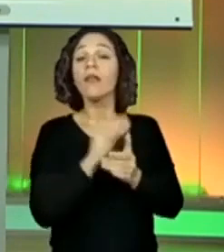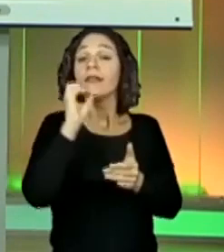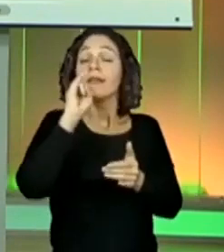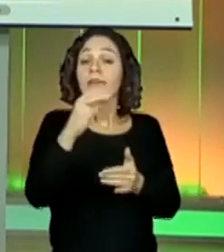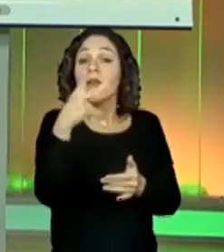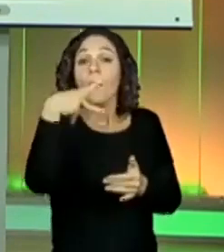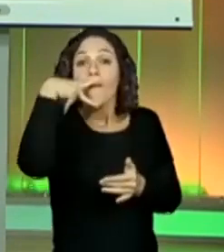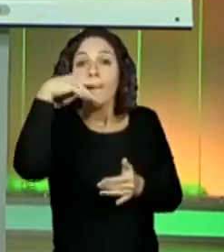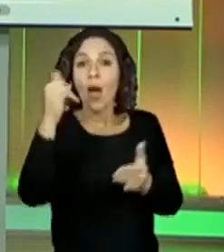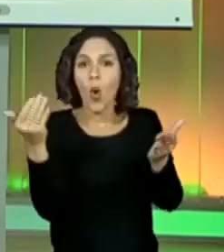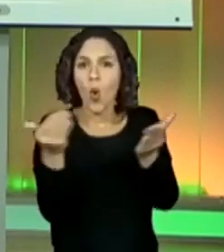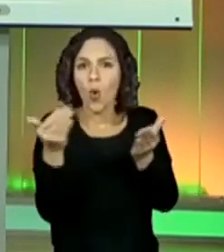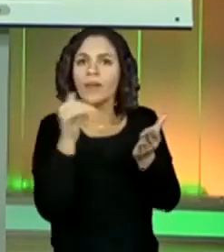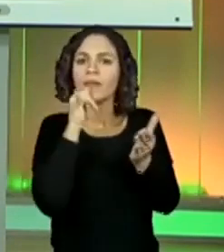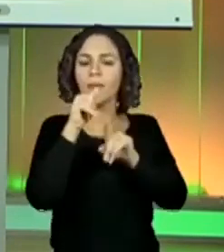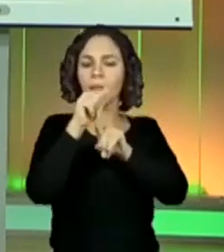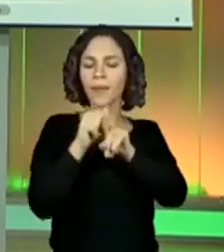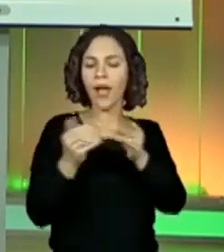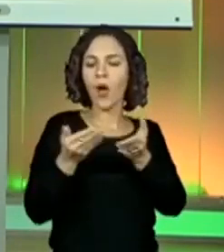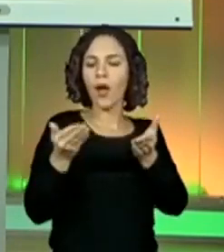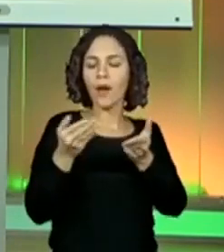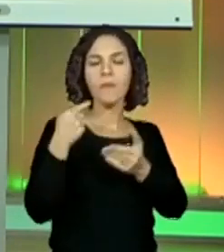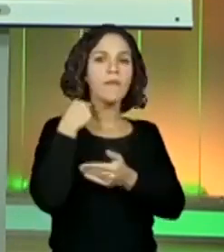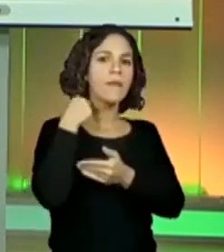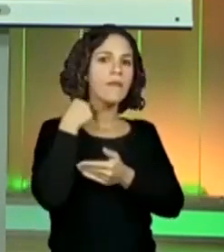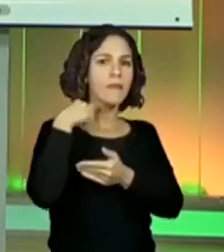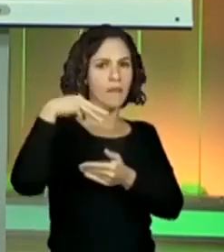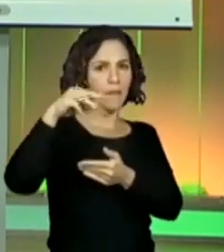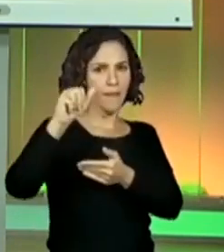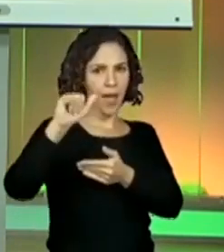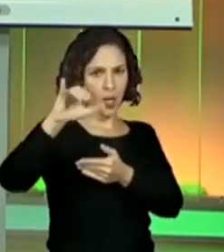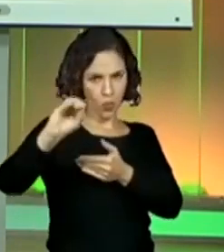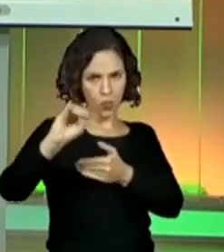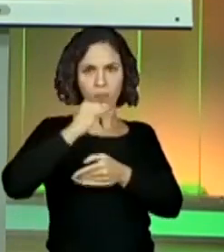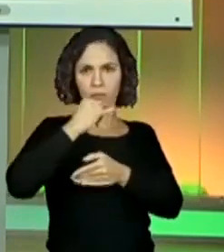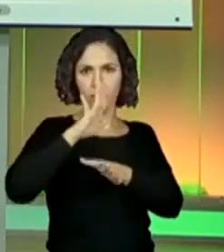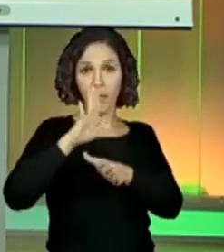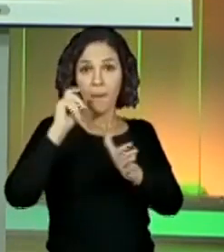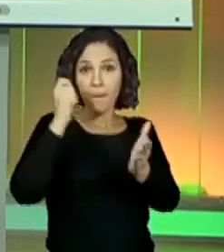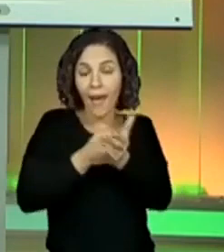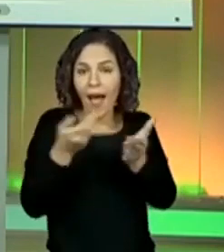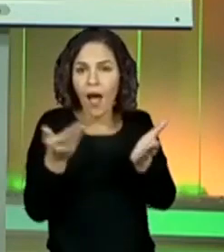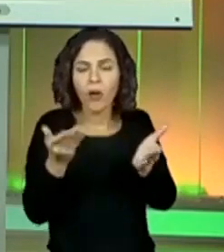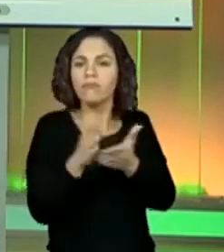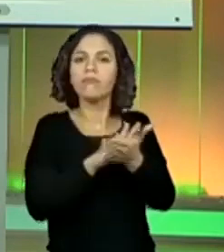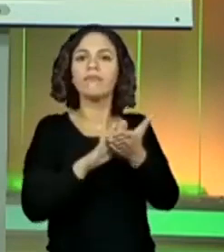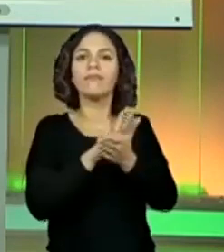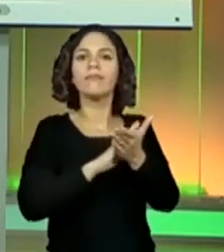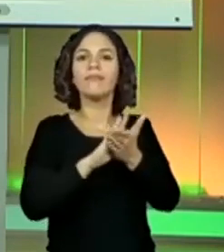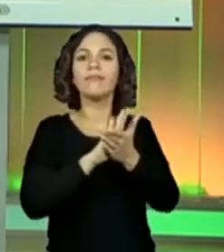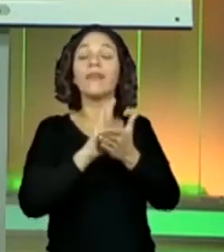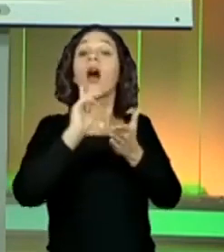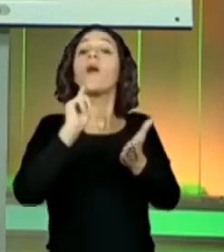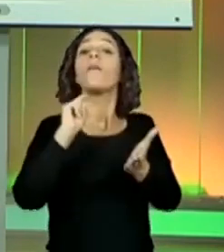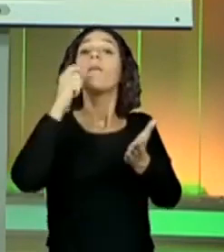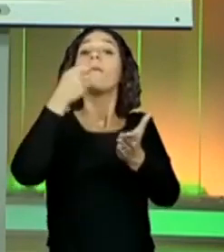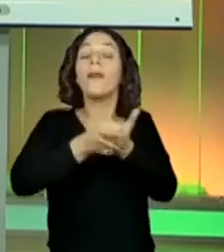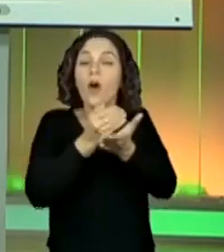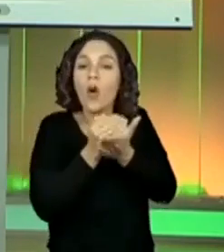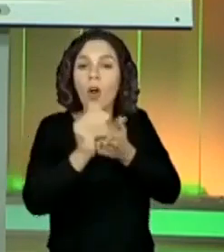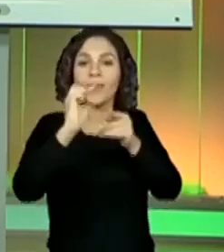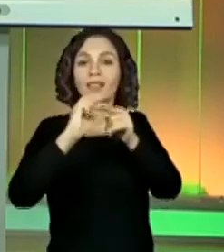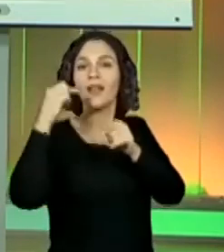agora, em maio, esse videogame, agora ele não vai pagar nada. Ele só vai começar a pagar no mês